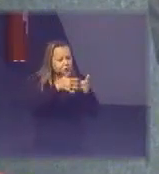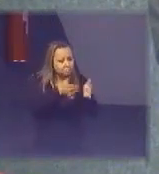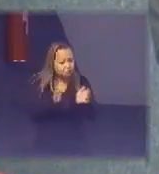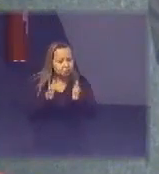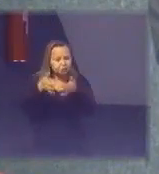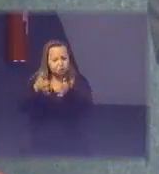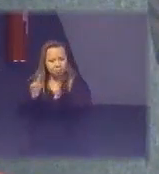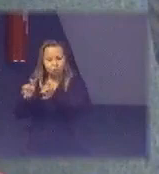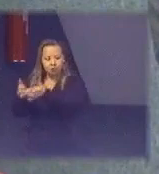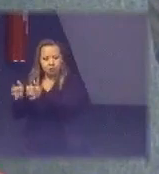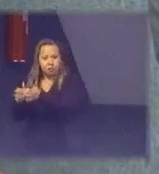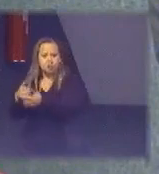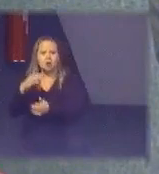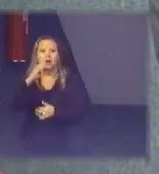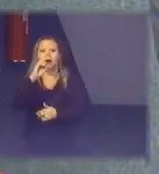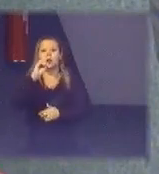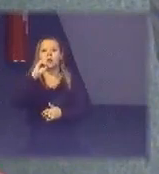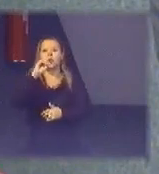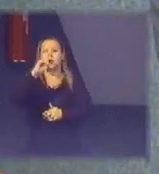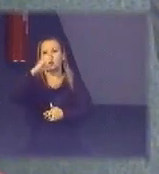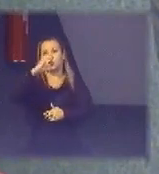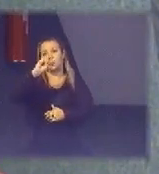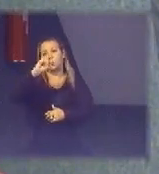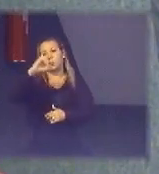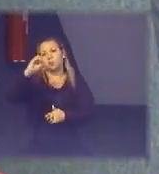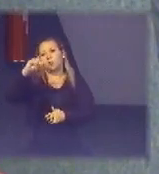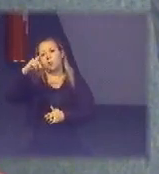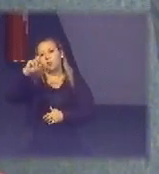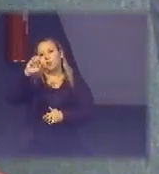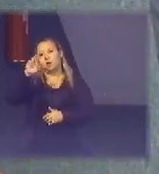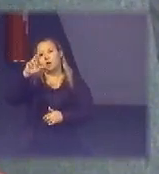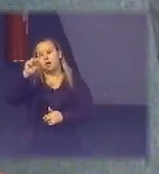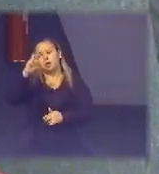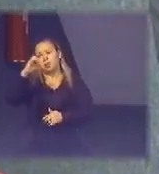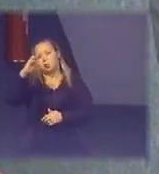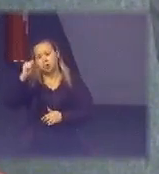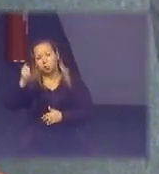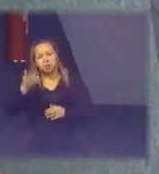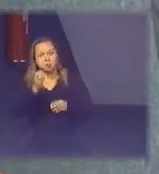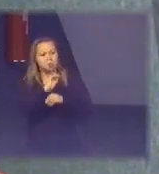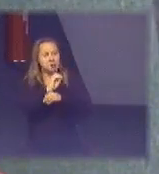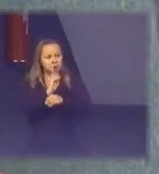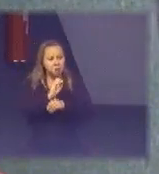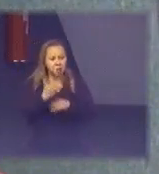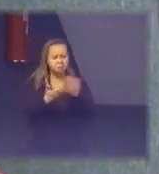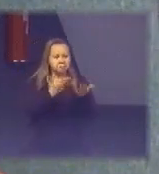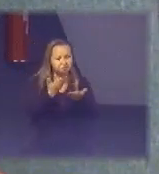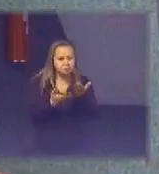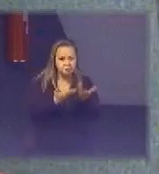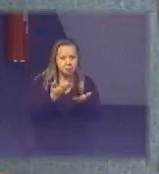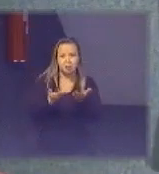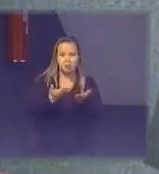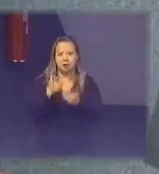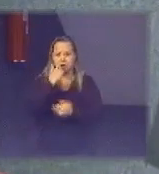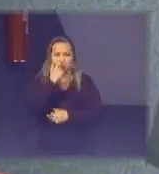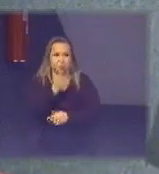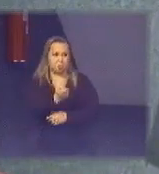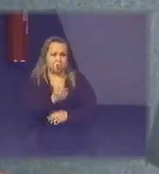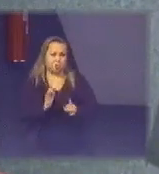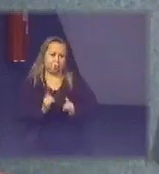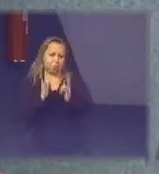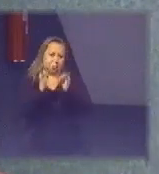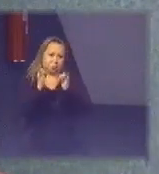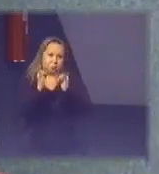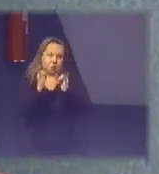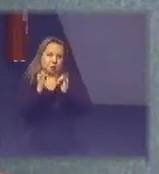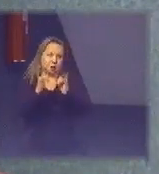cooperativas de pessoas que vão tratar o lixo eletrônico para que a gente não tenha nenhum problema de saúde pública e aí eu acho que a